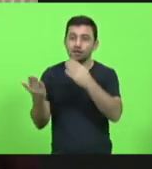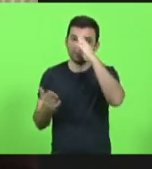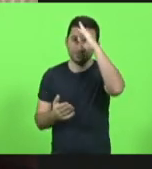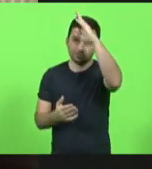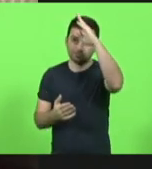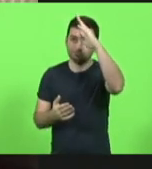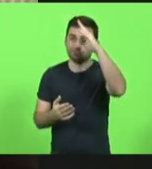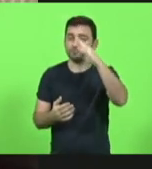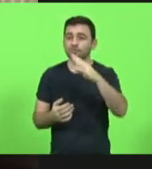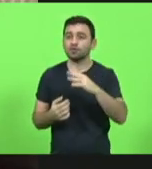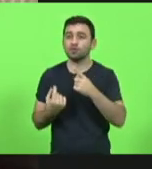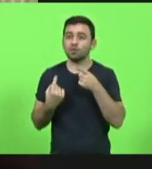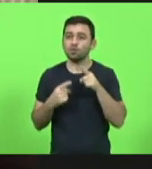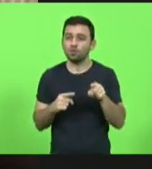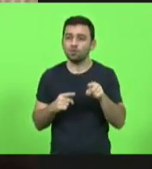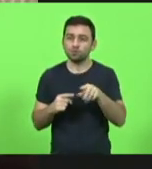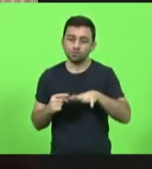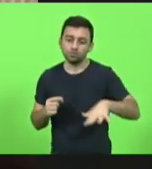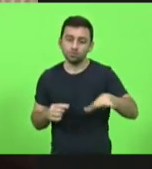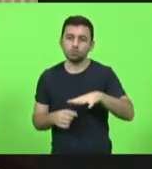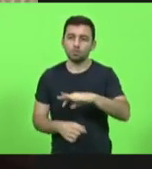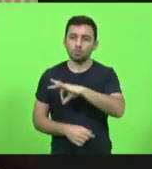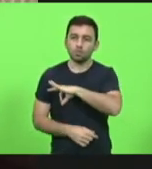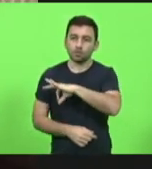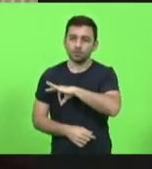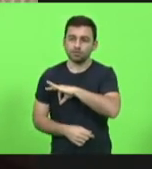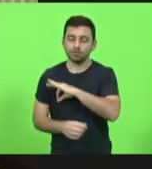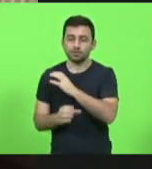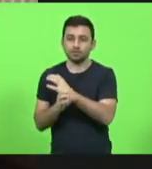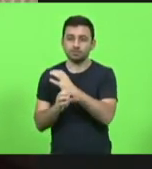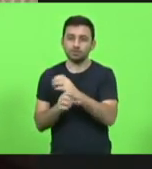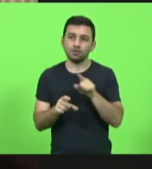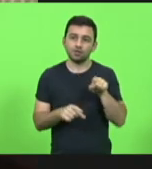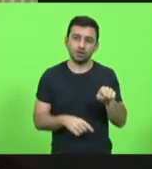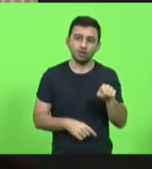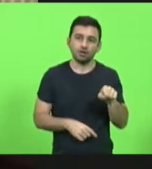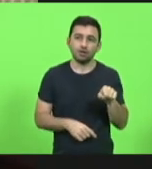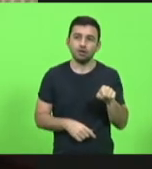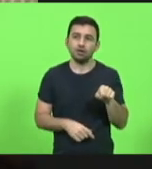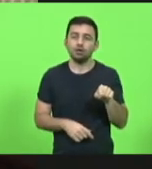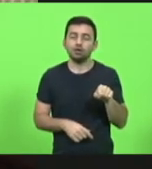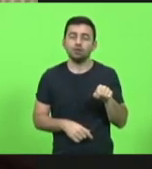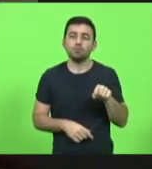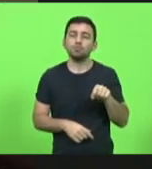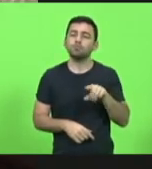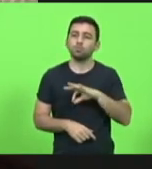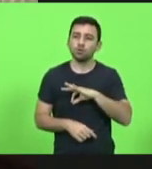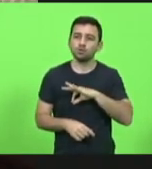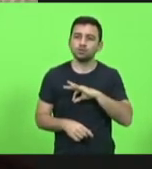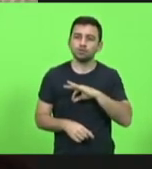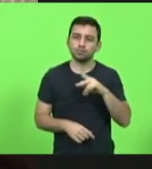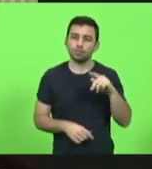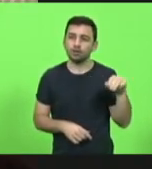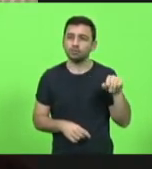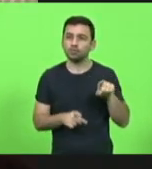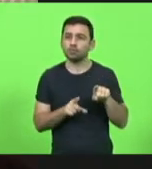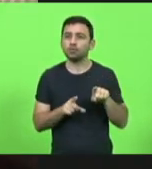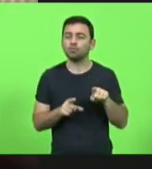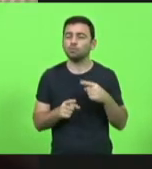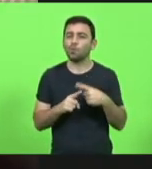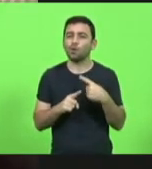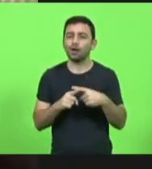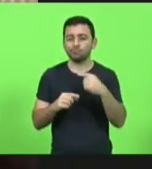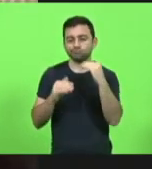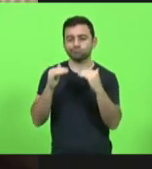fazendo entre as polícias civis e os policiais civis e a polícia militar, porque não quer dar a paridade.